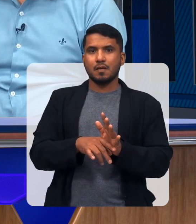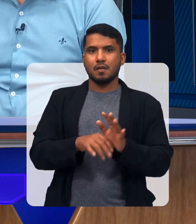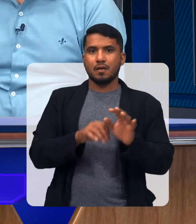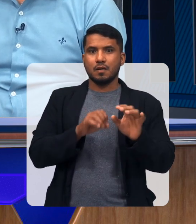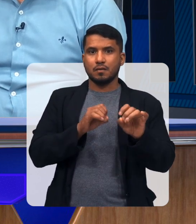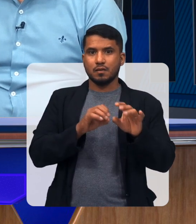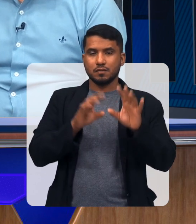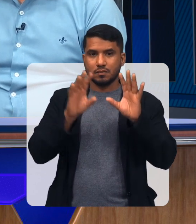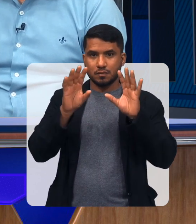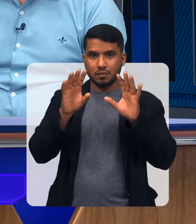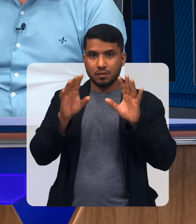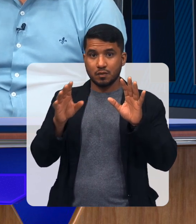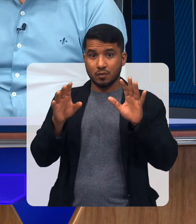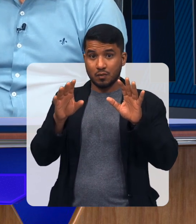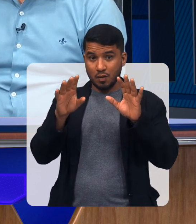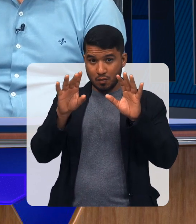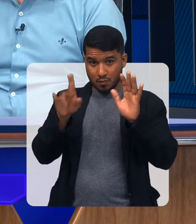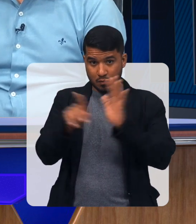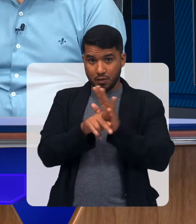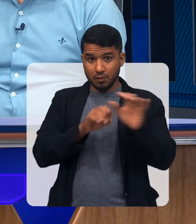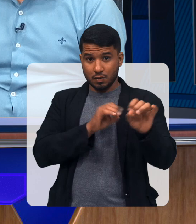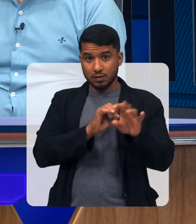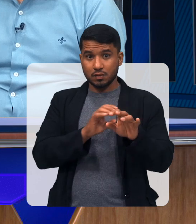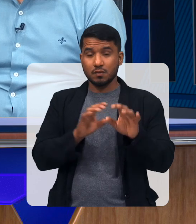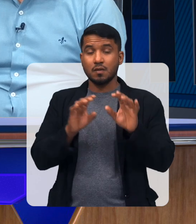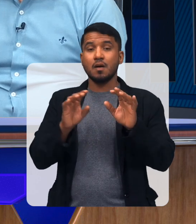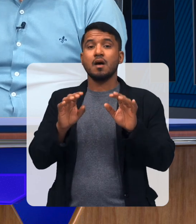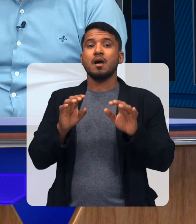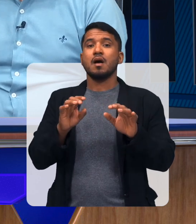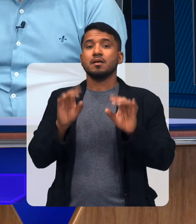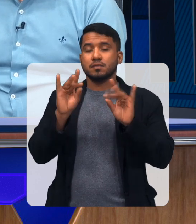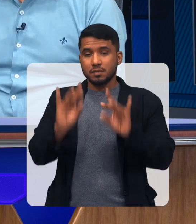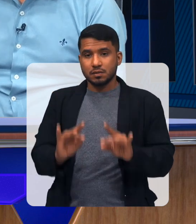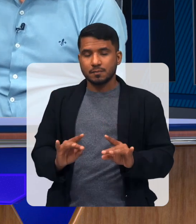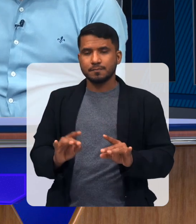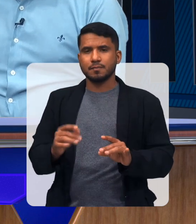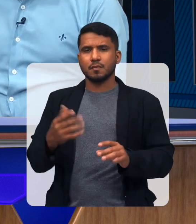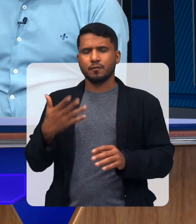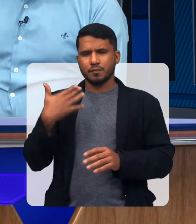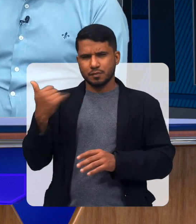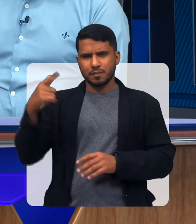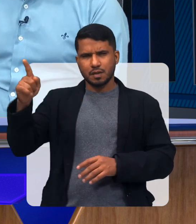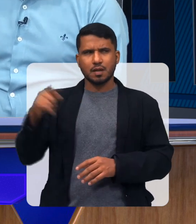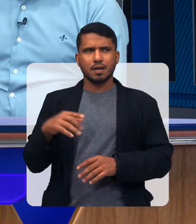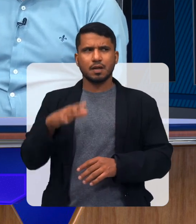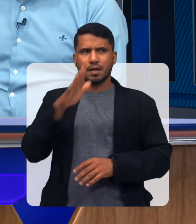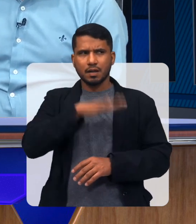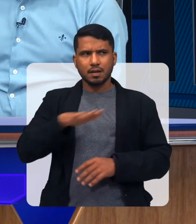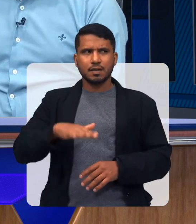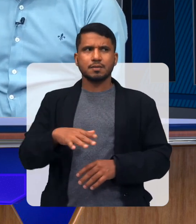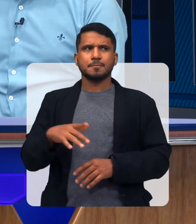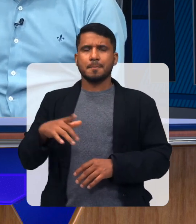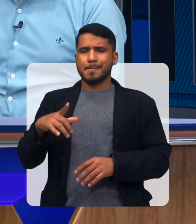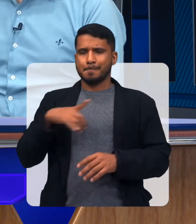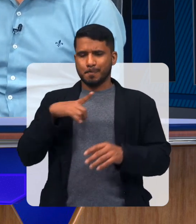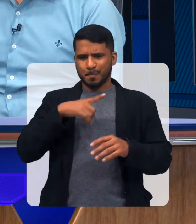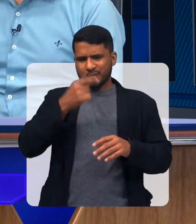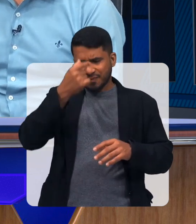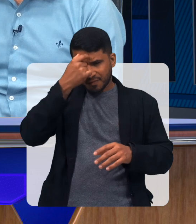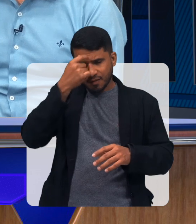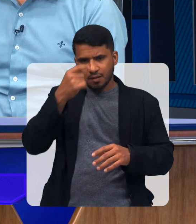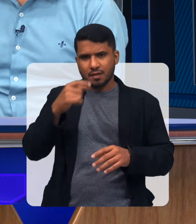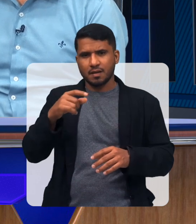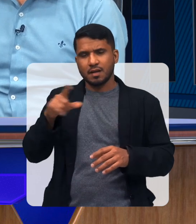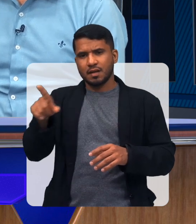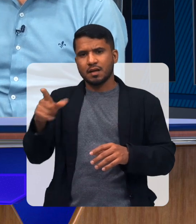educação especial Ou seja O CIES Aqui perto Uma vez Eu fui chamado Para lá E crianças Com deficiência Intelectual